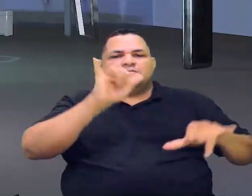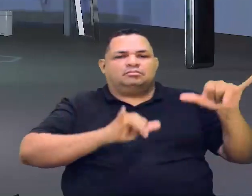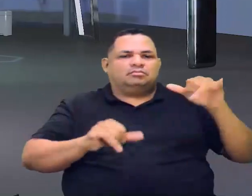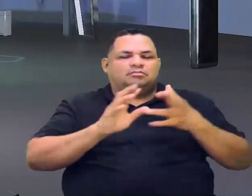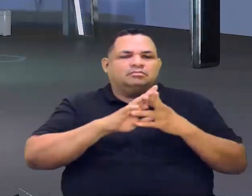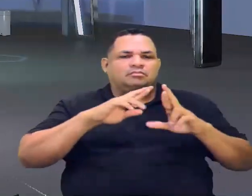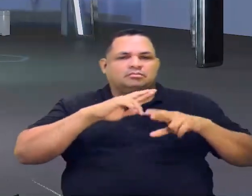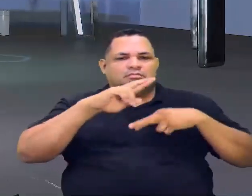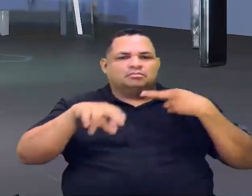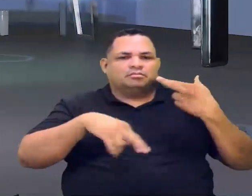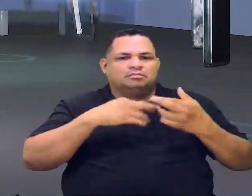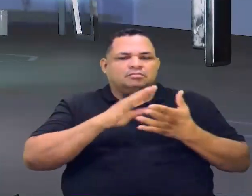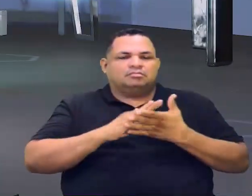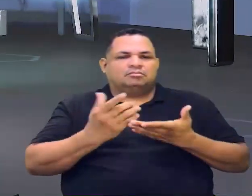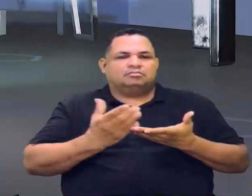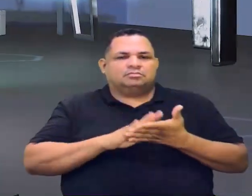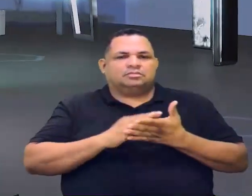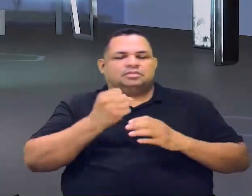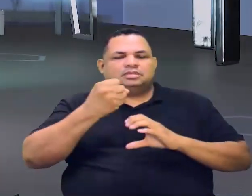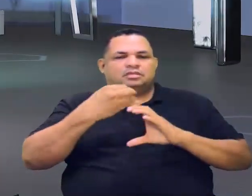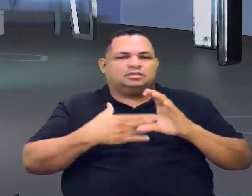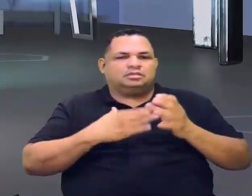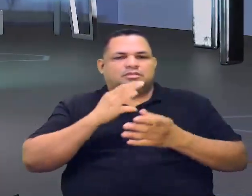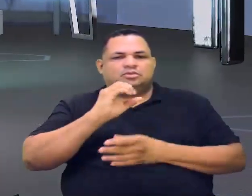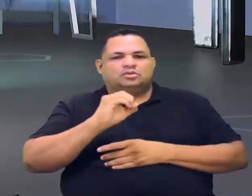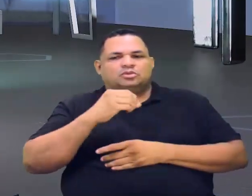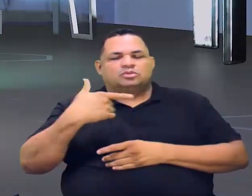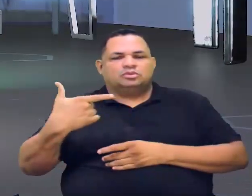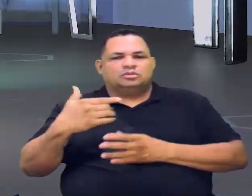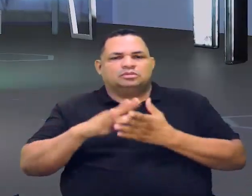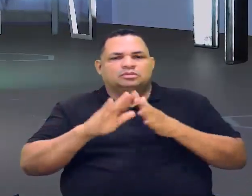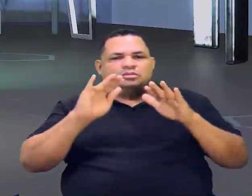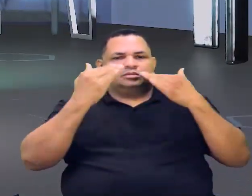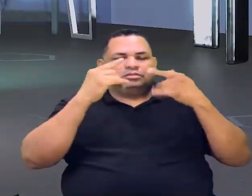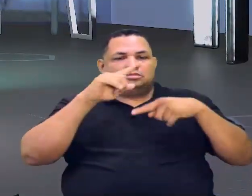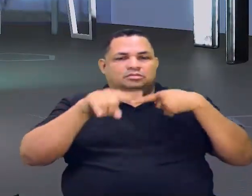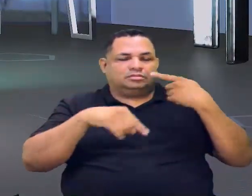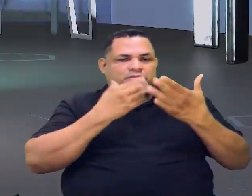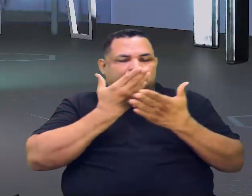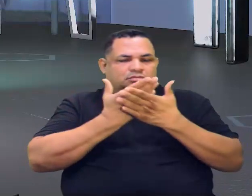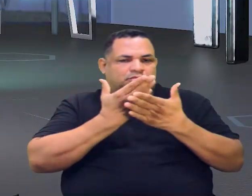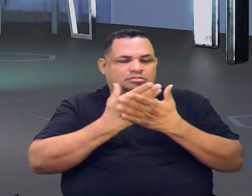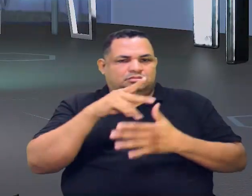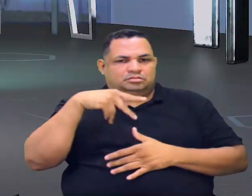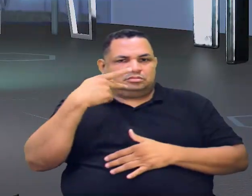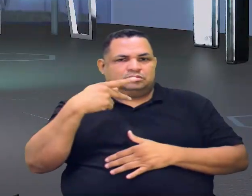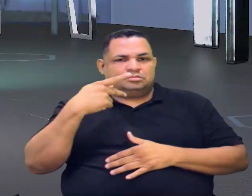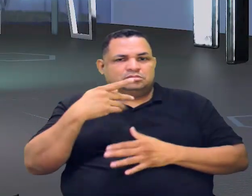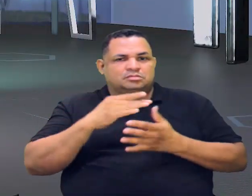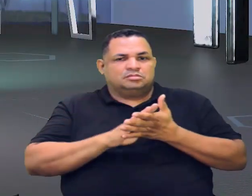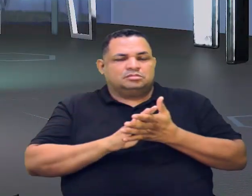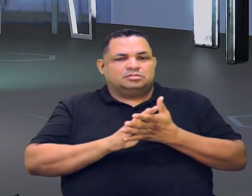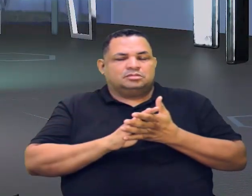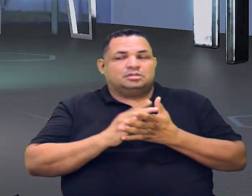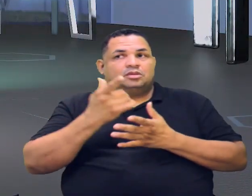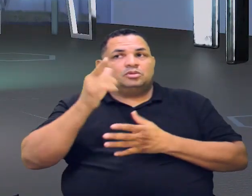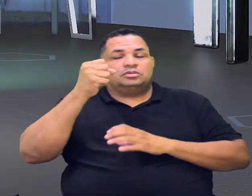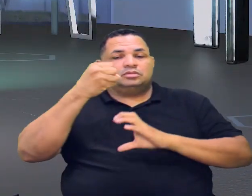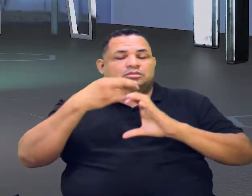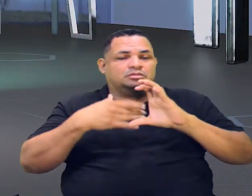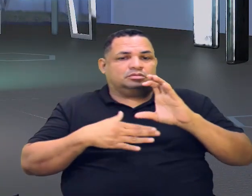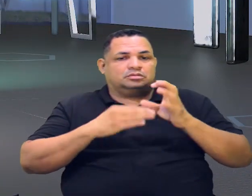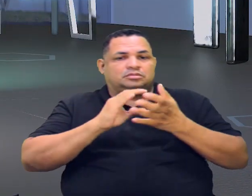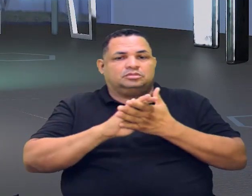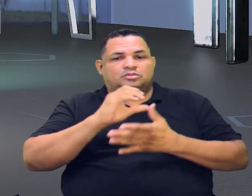envolvendo funções oxigenadas. Fique ligadinho com a gente, que na aula que vem a gente vai falar um pouco mais sobre as demais funções